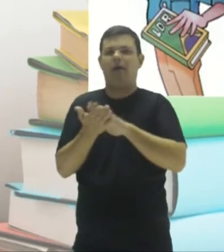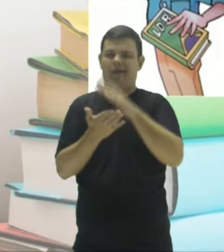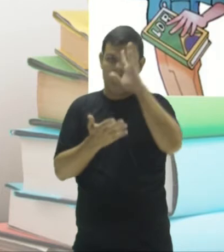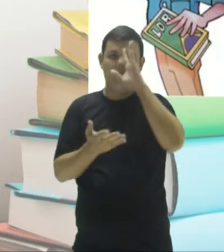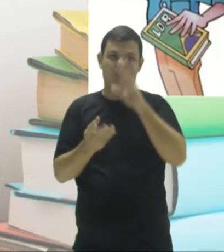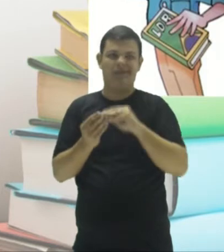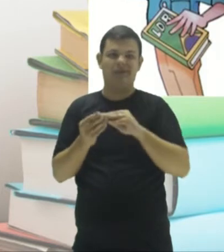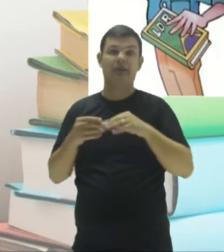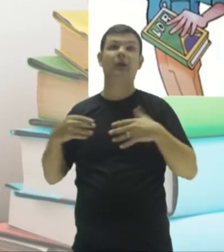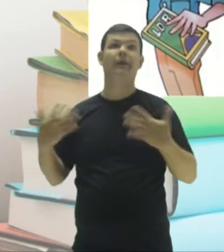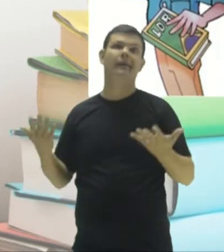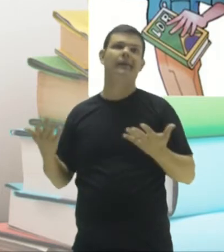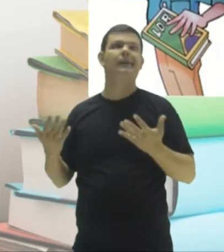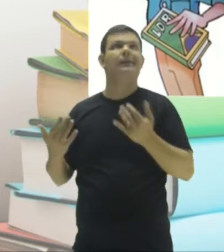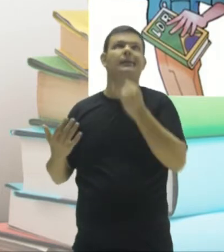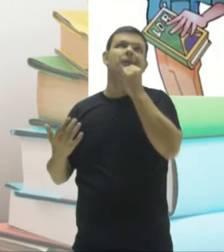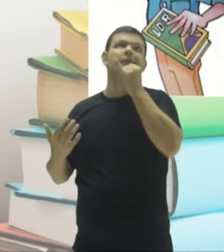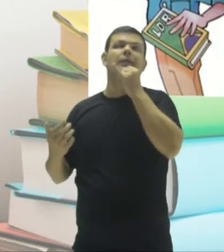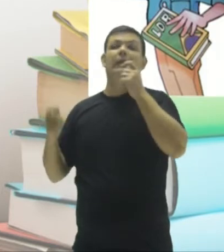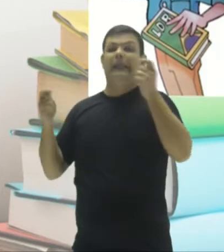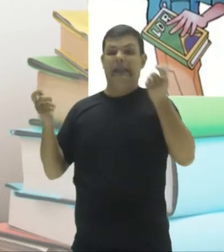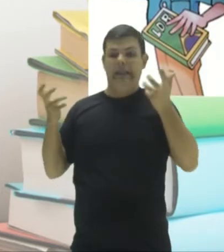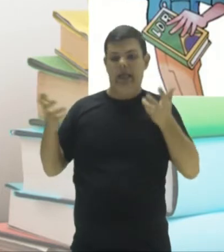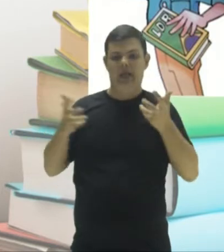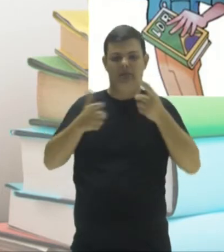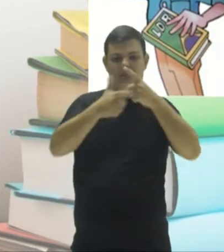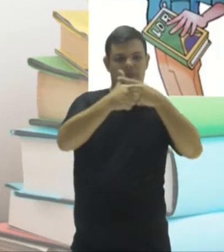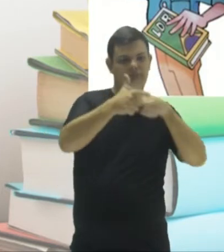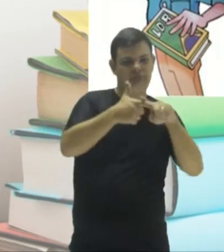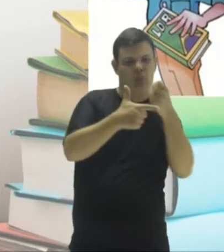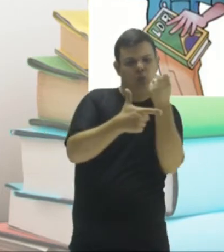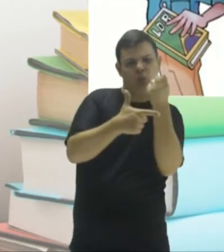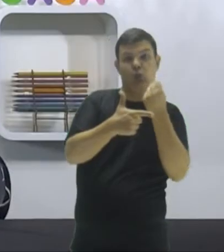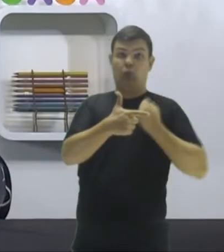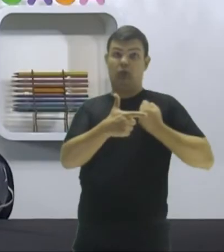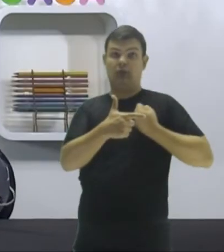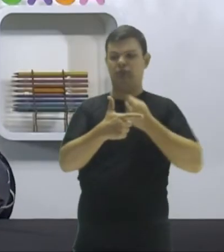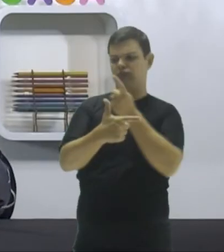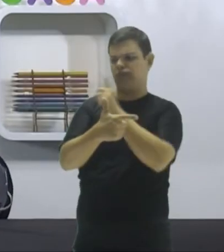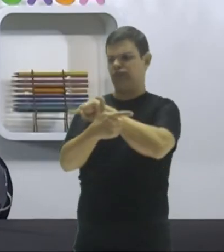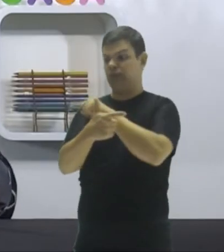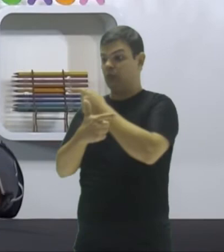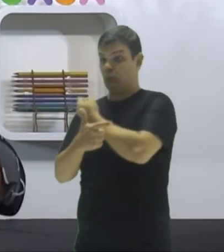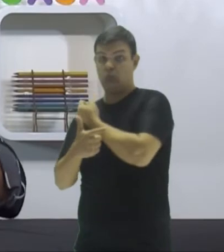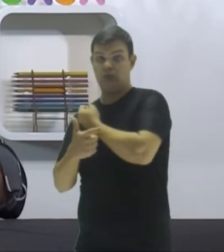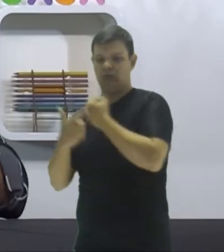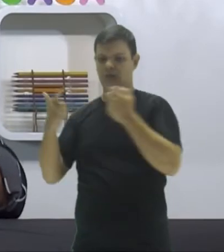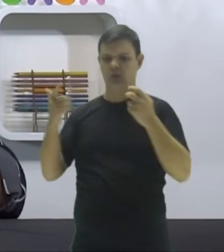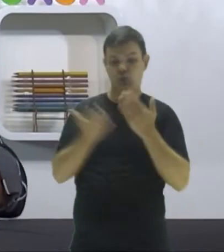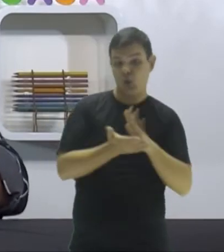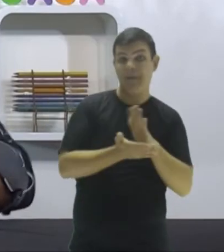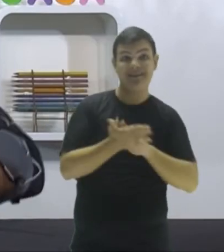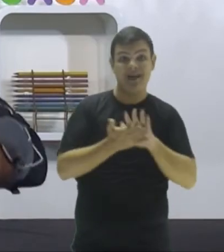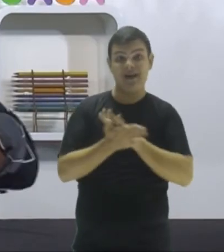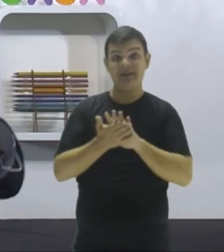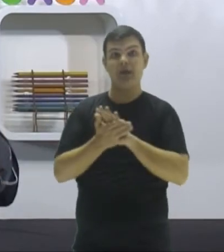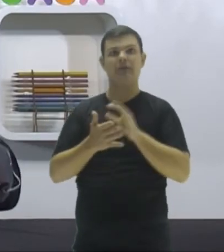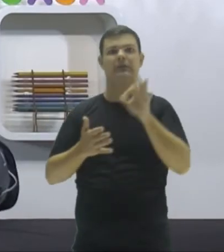toda vez que eu quiser dividir um número pelo outro e se ela for exata, significa dizer que esse número é